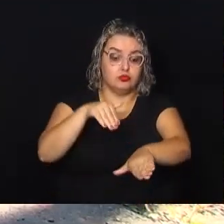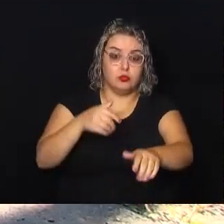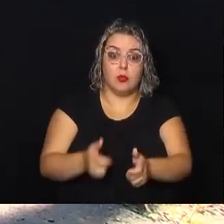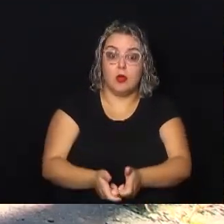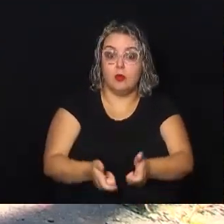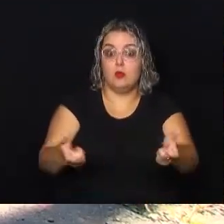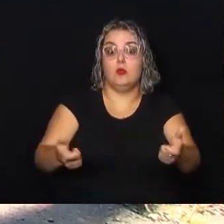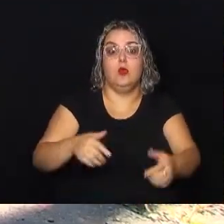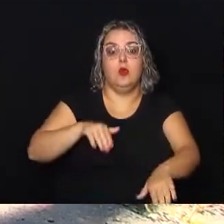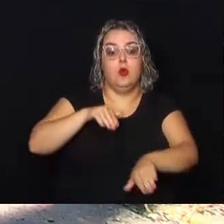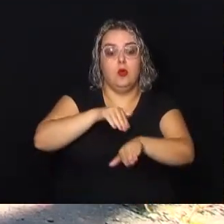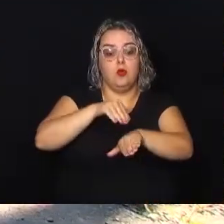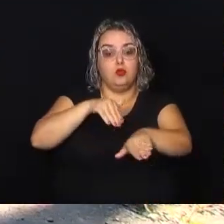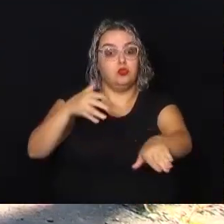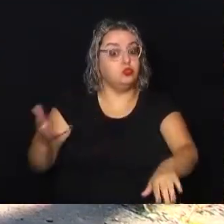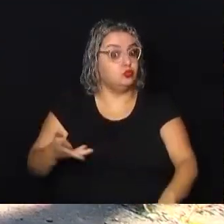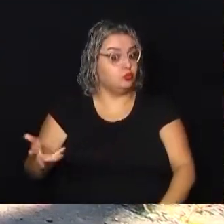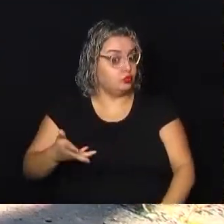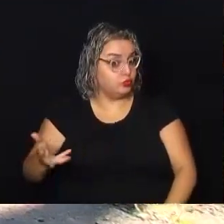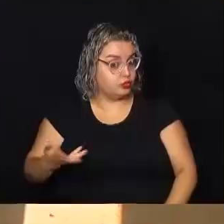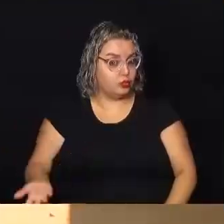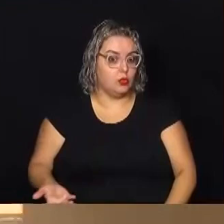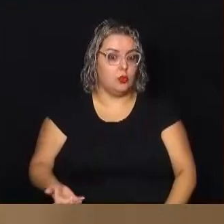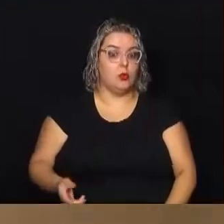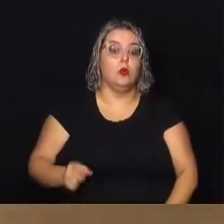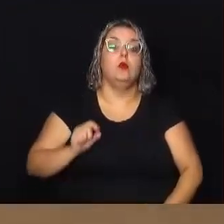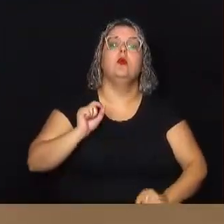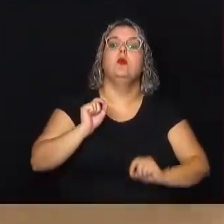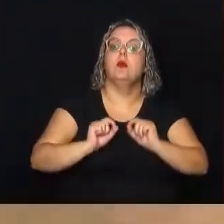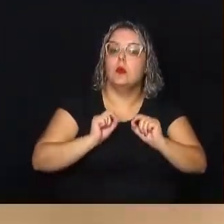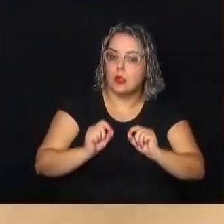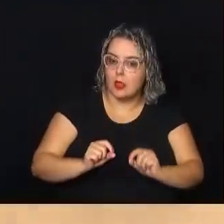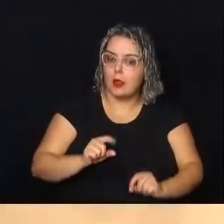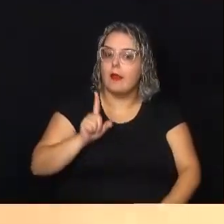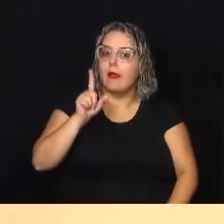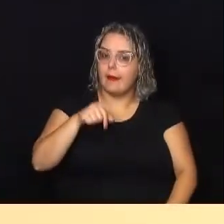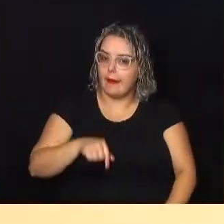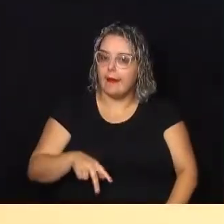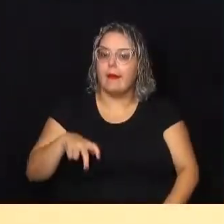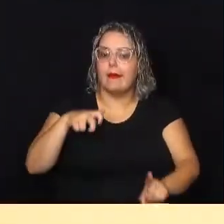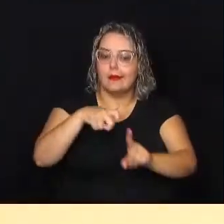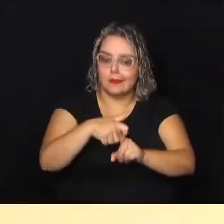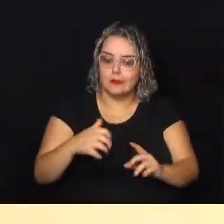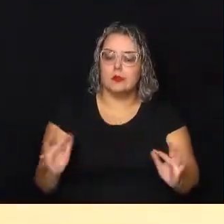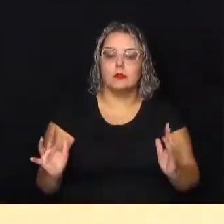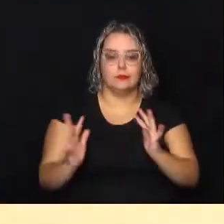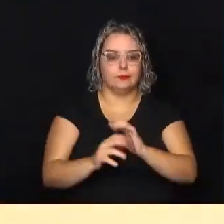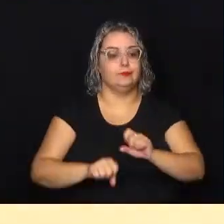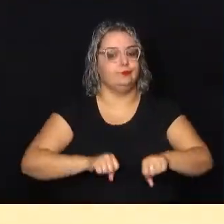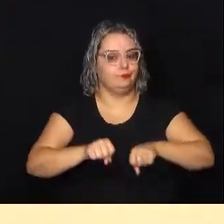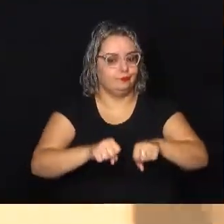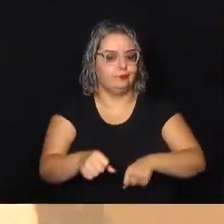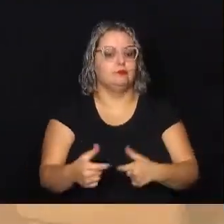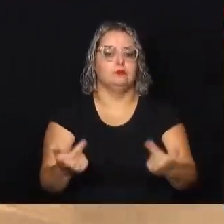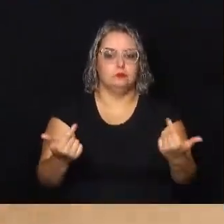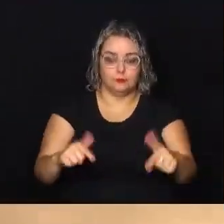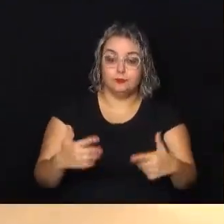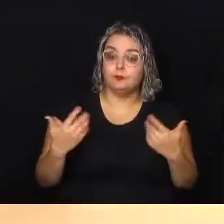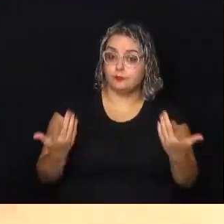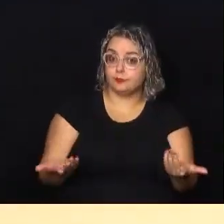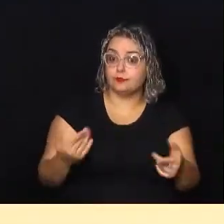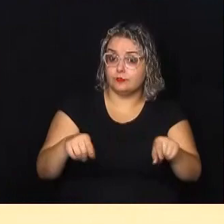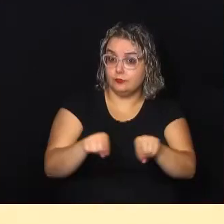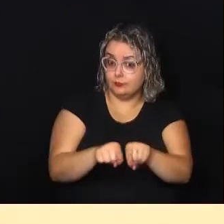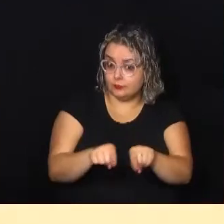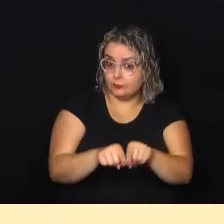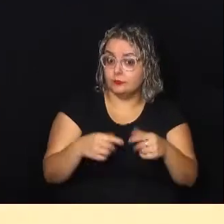grande porte trafegam em alta velocidade, o que causa perigo a pedestres e ciclistas que circulam pelo local. E